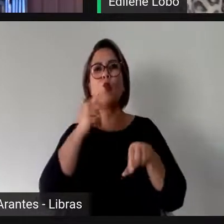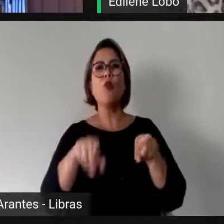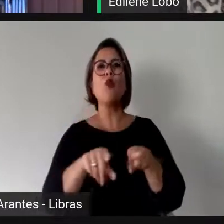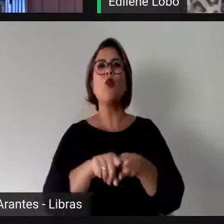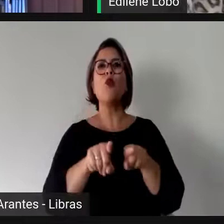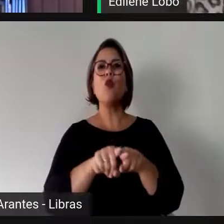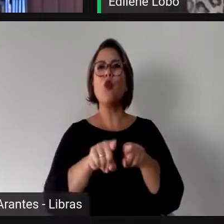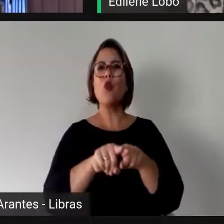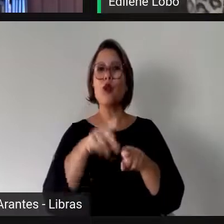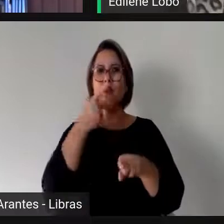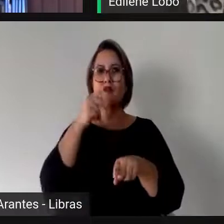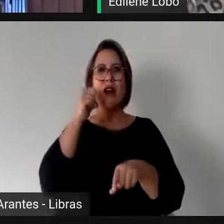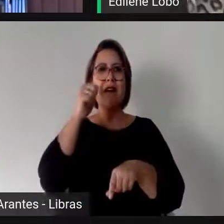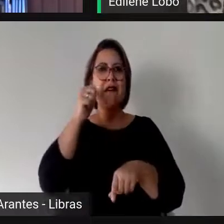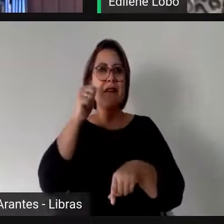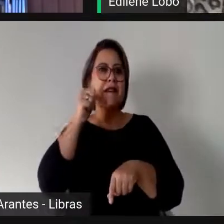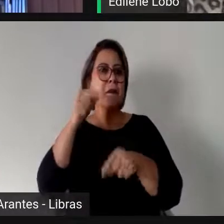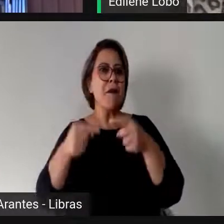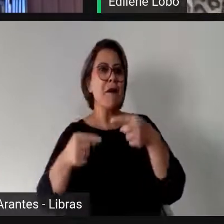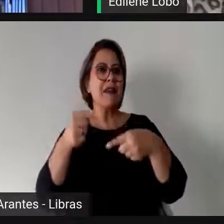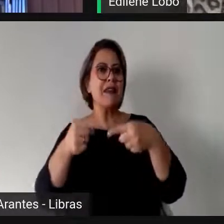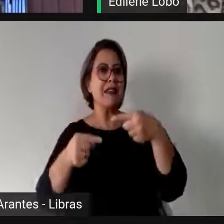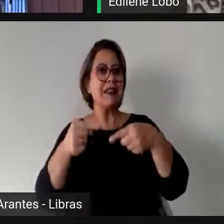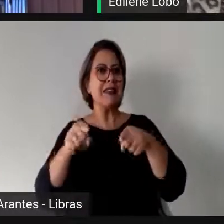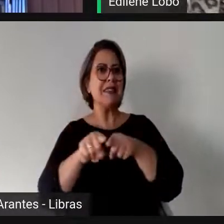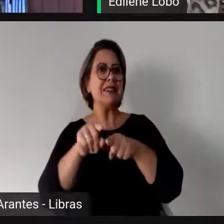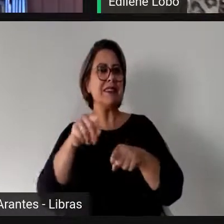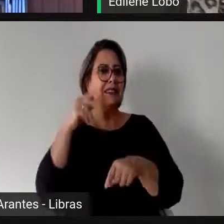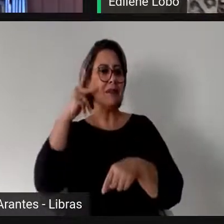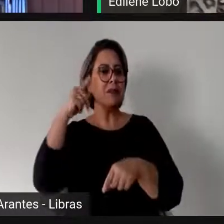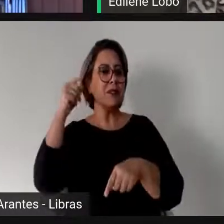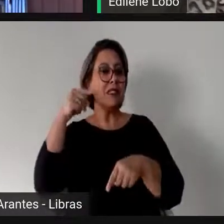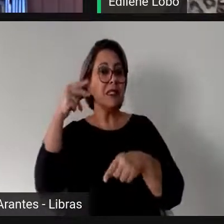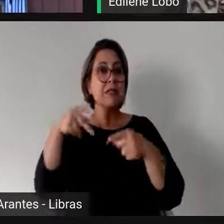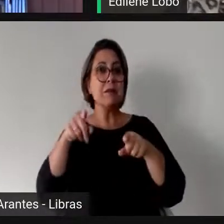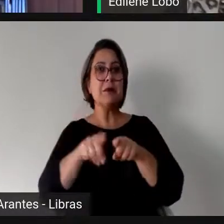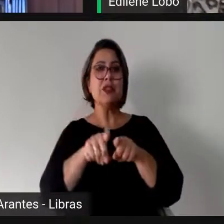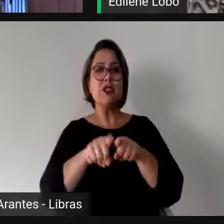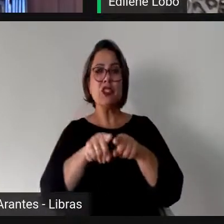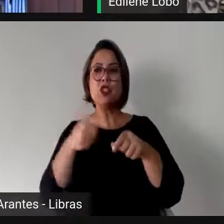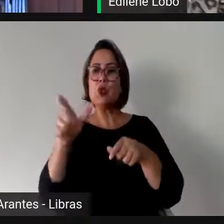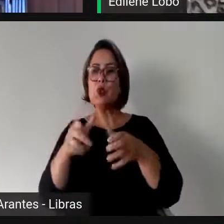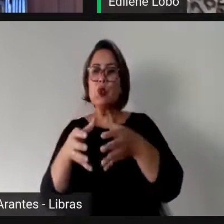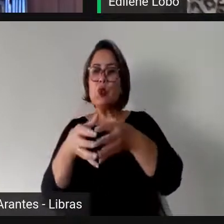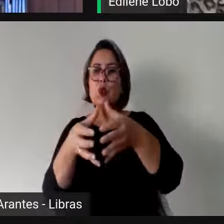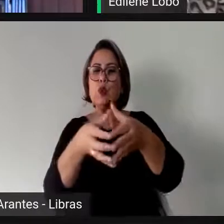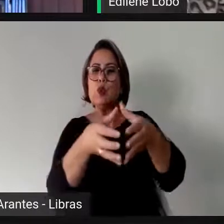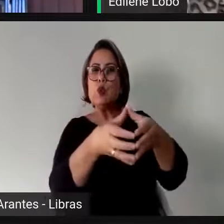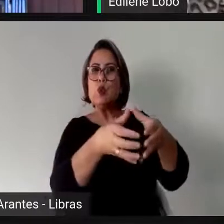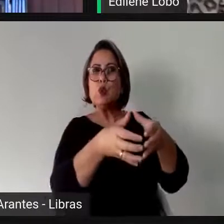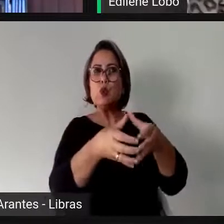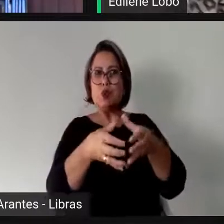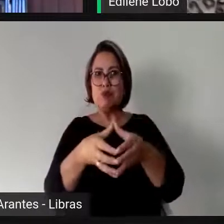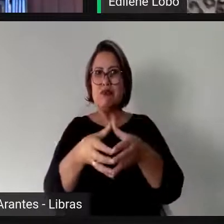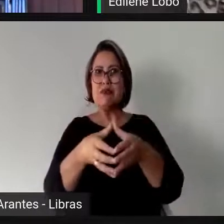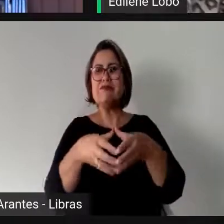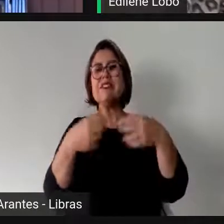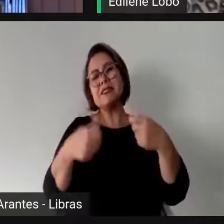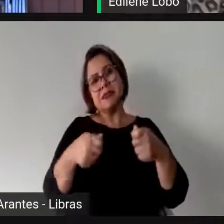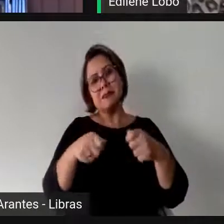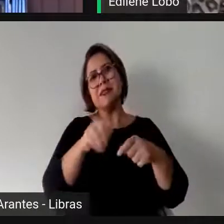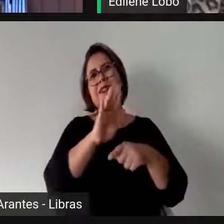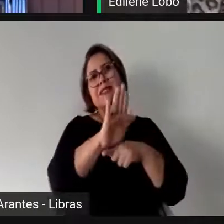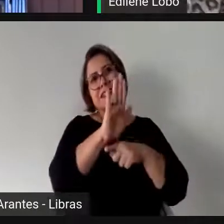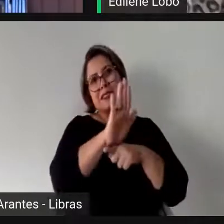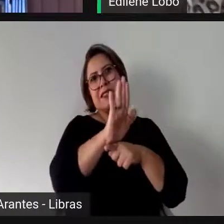um grupo vulnerável ao lado de tantos outros grupos vulneráveis que também precisam de